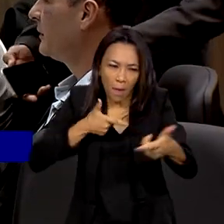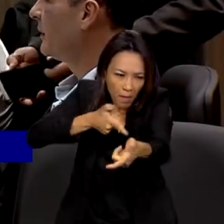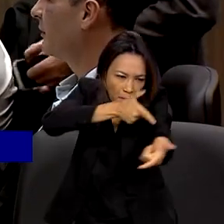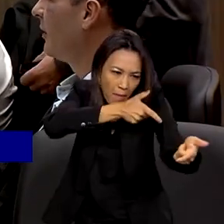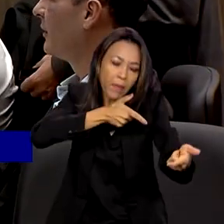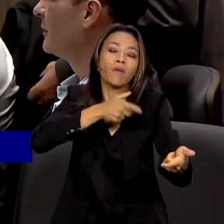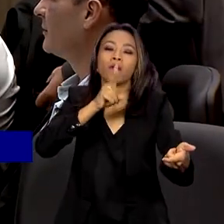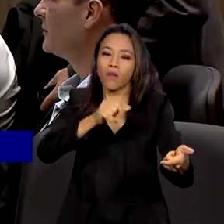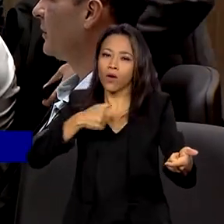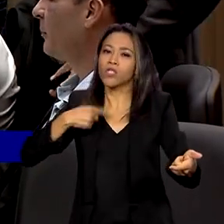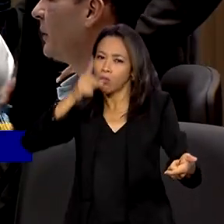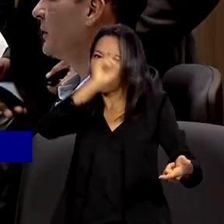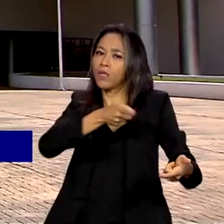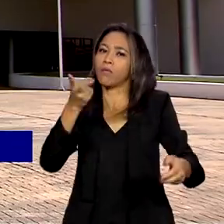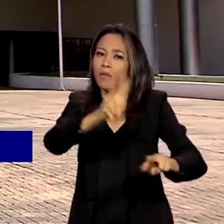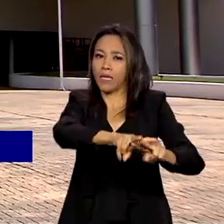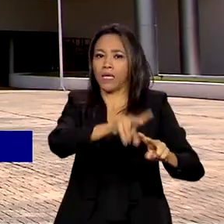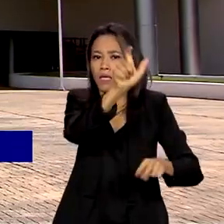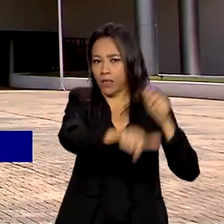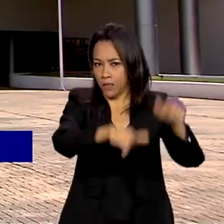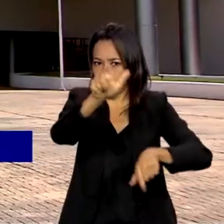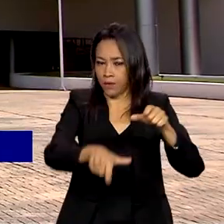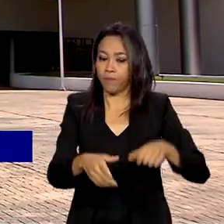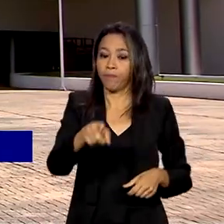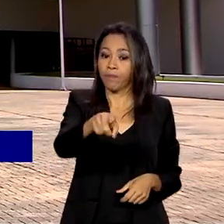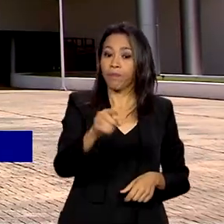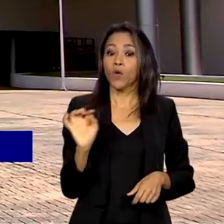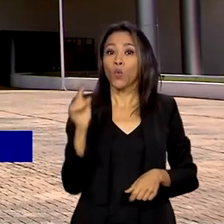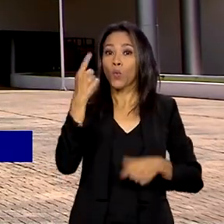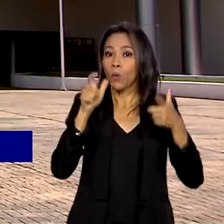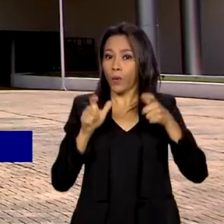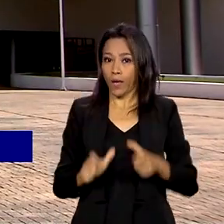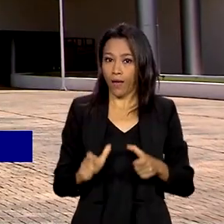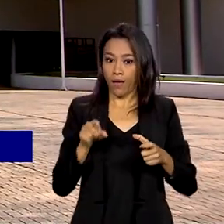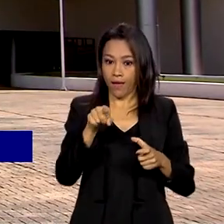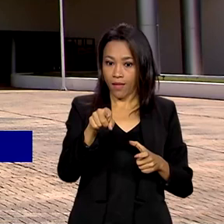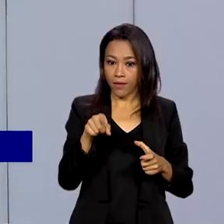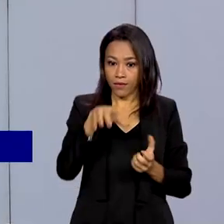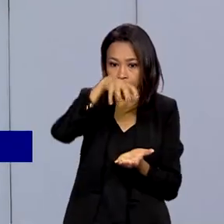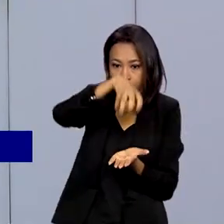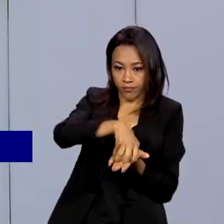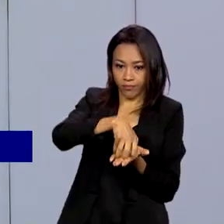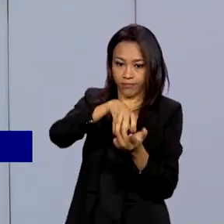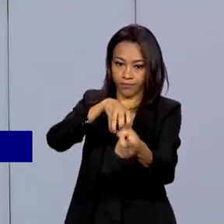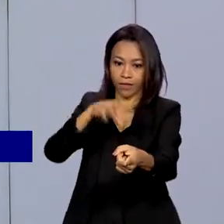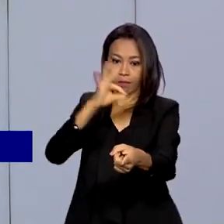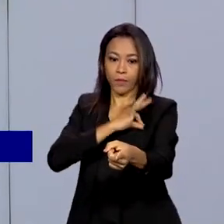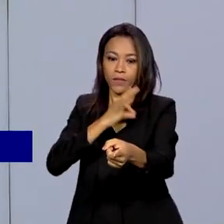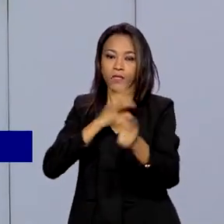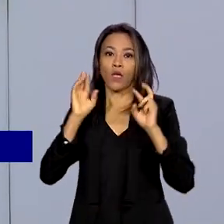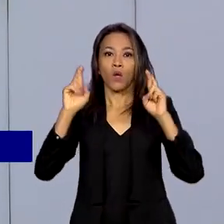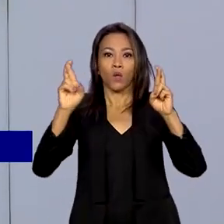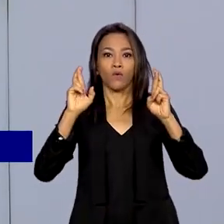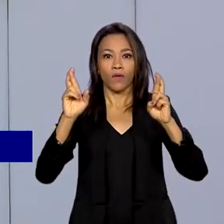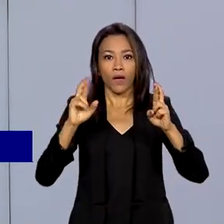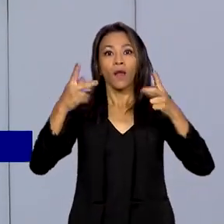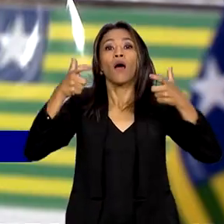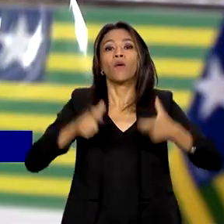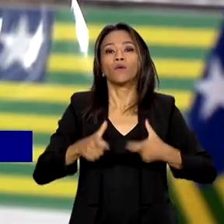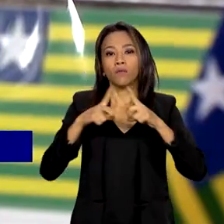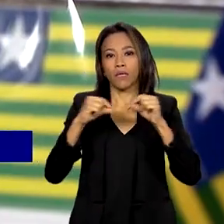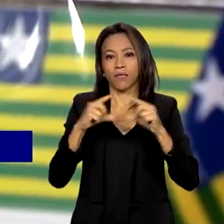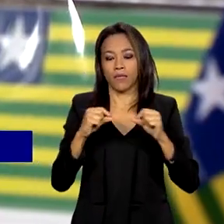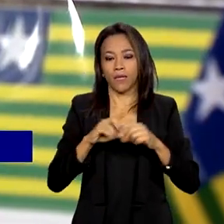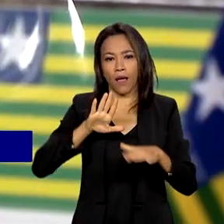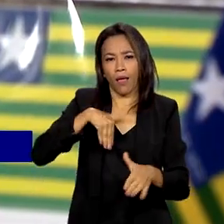mais de 1.700 casos. Uma das sedes das investigações é aqui nesse prédio da Polícia Rodoviária Federal, em Brasília.